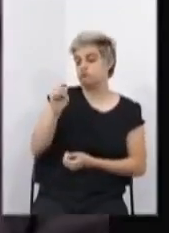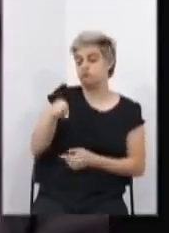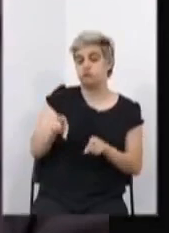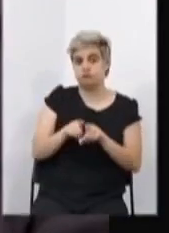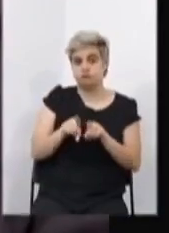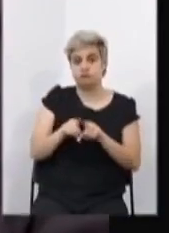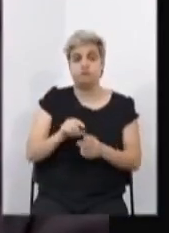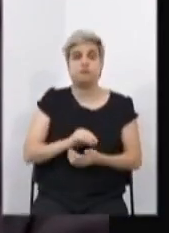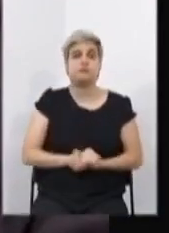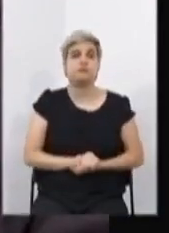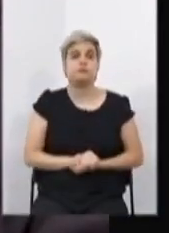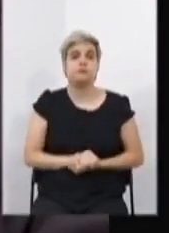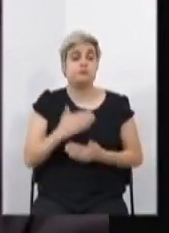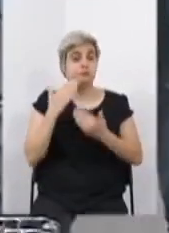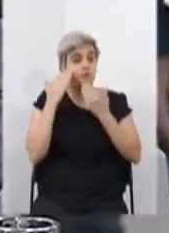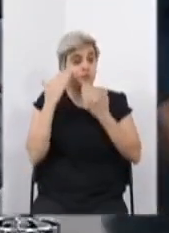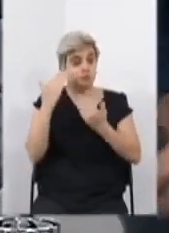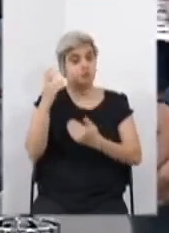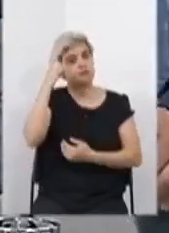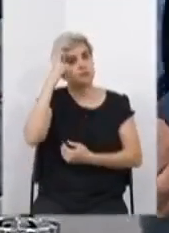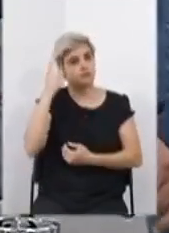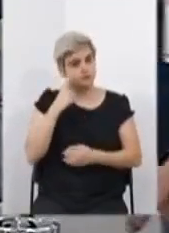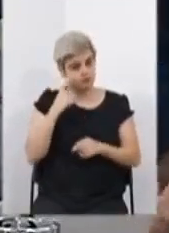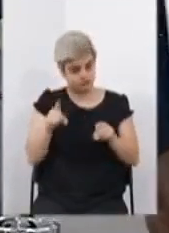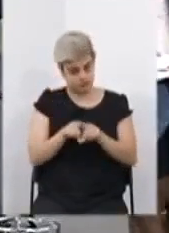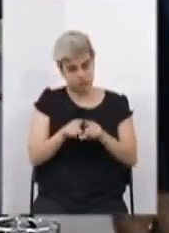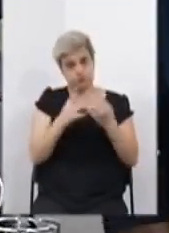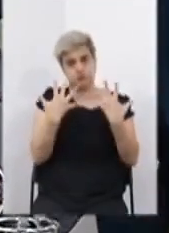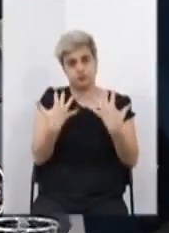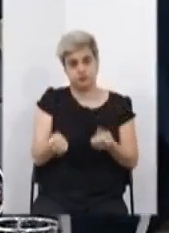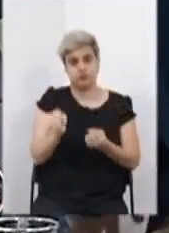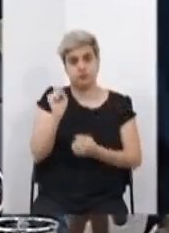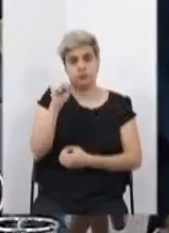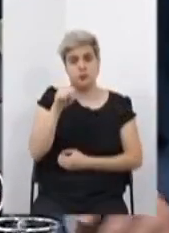presidente. Obrigado. Deputado Zé Guilherme também vota sim.